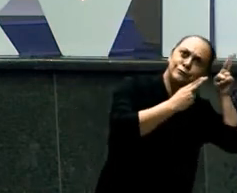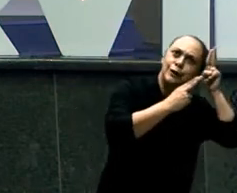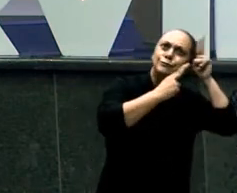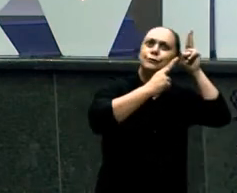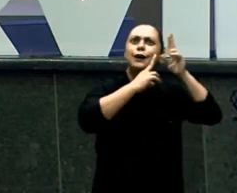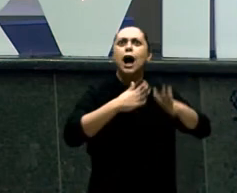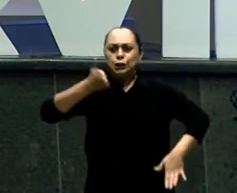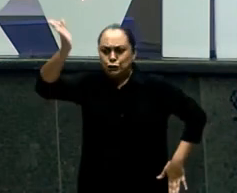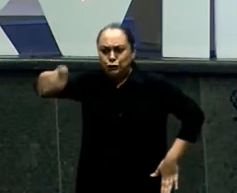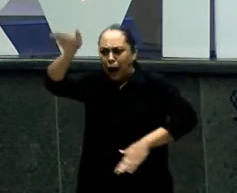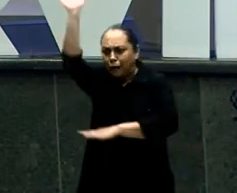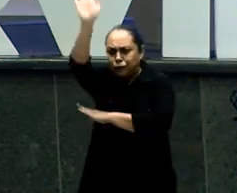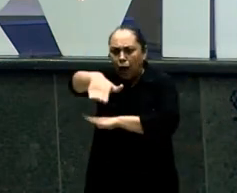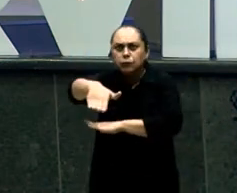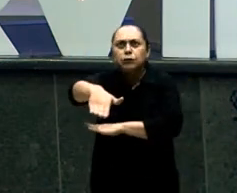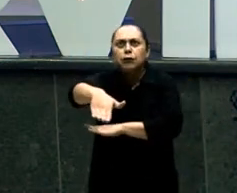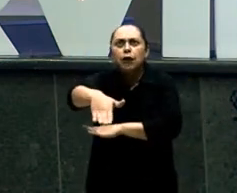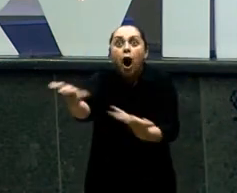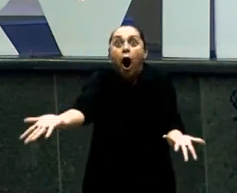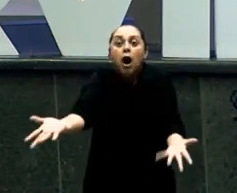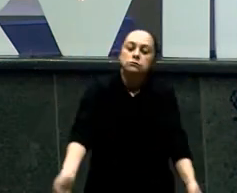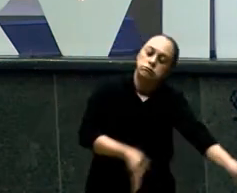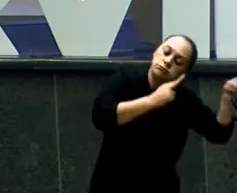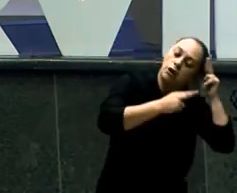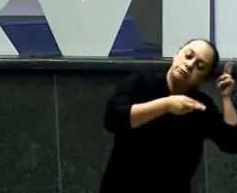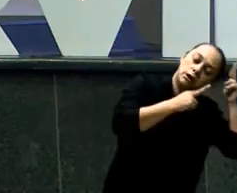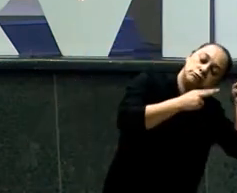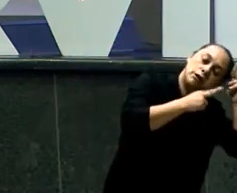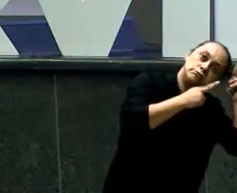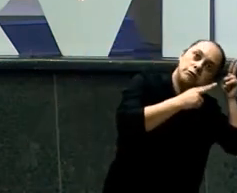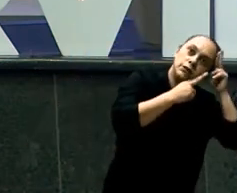Ele Já tirou O travesseiro Já fez de tudo E ele está lá